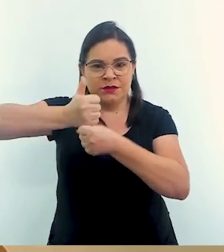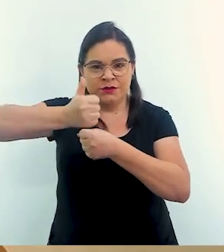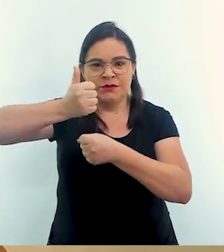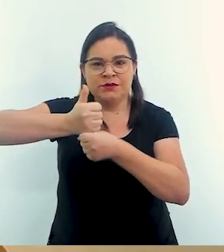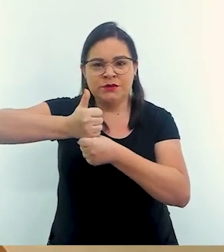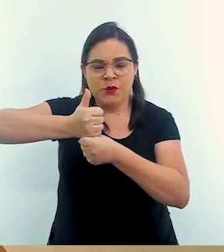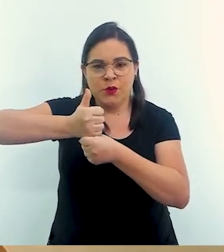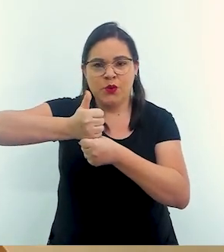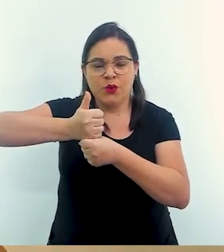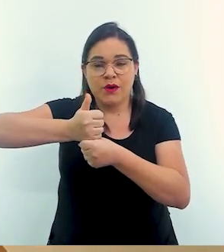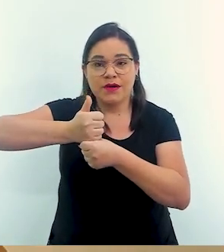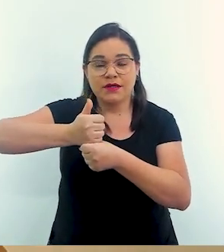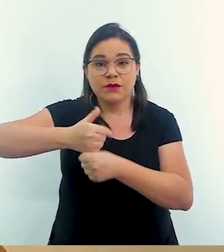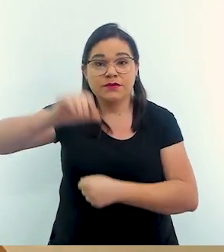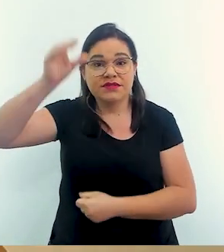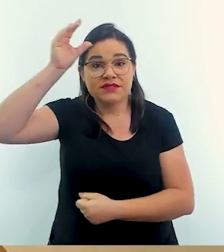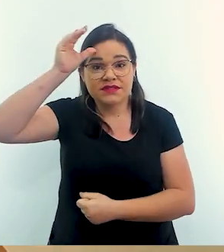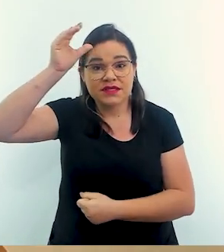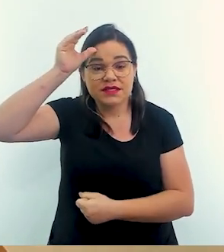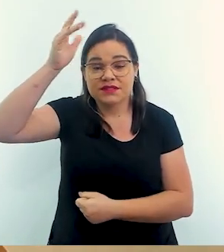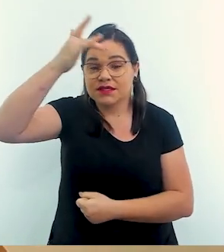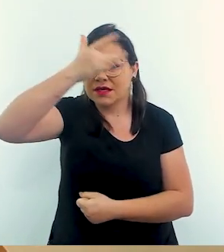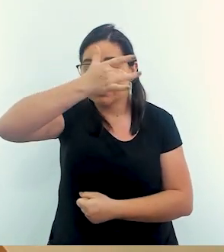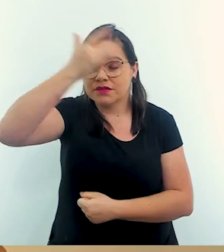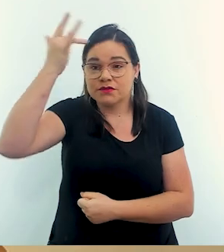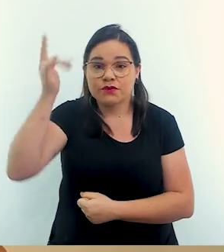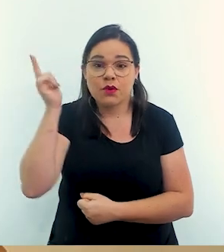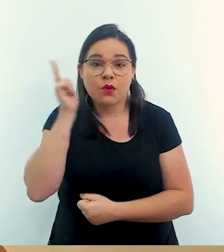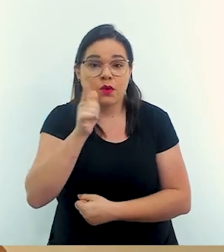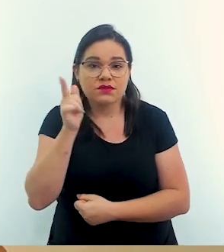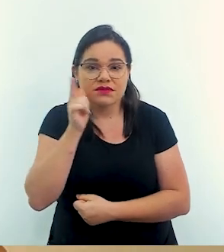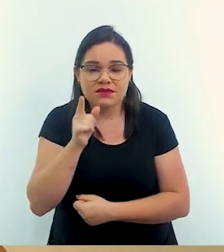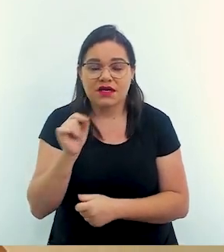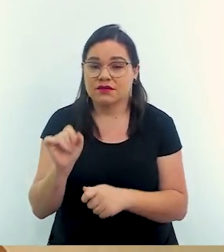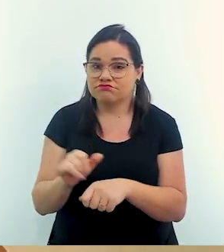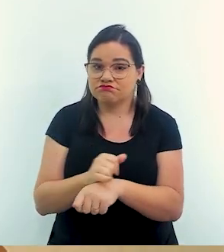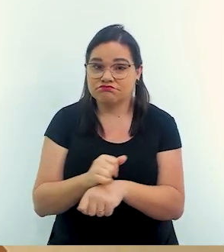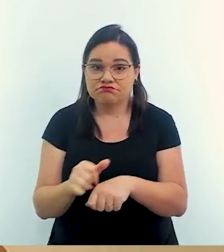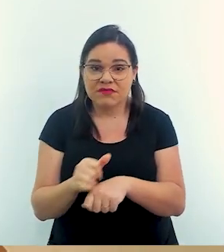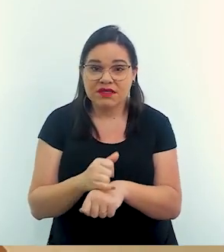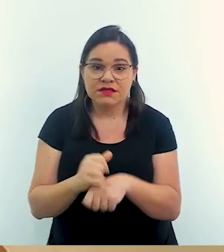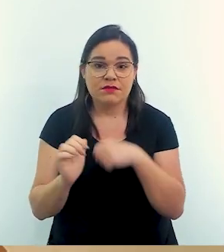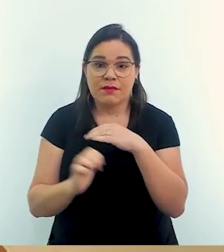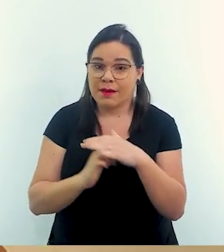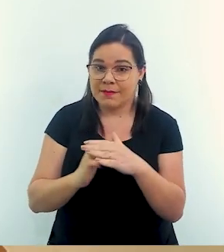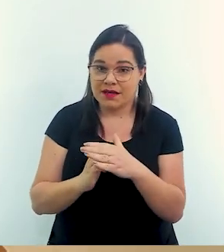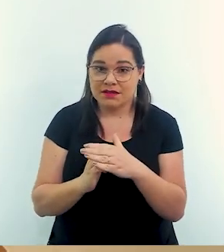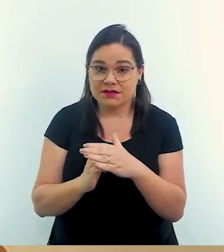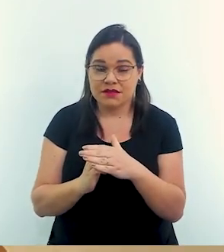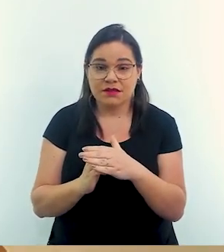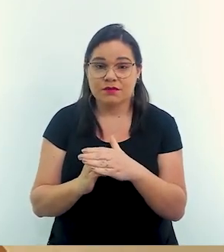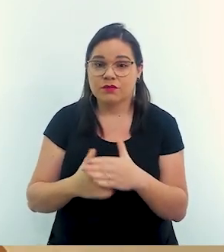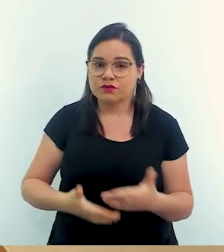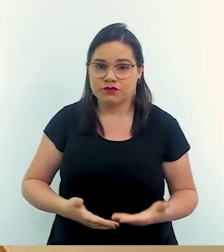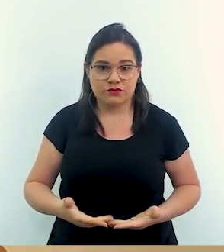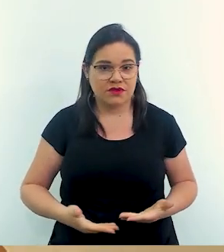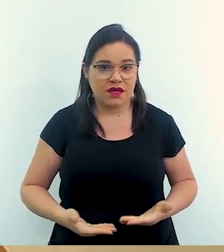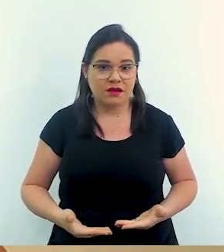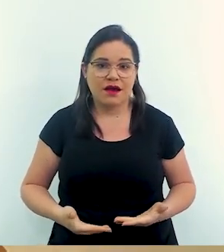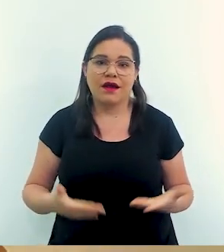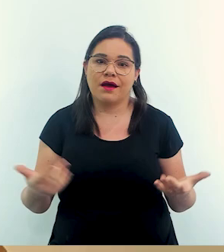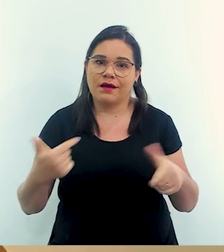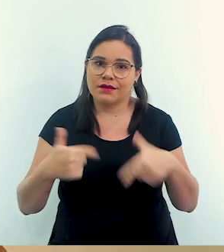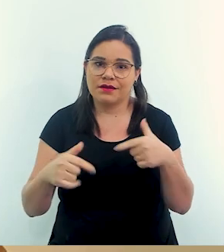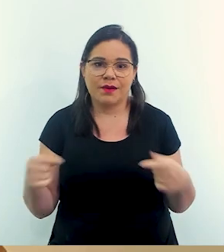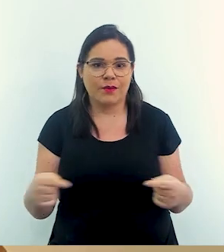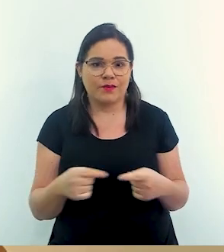quando ela coloca essa consciência para que as pessoas consigam operacionalizar, para que a empresa, porque os funcionários, ela